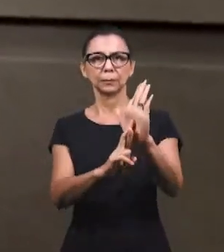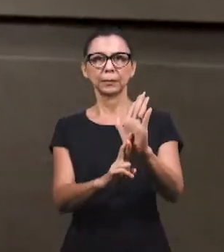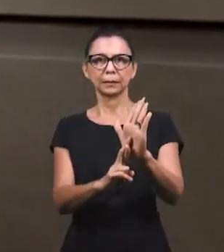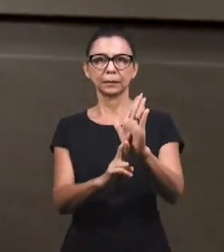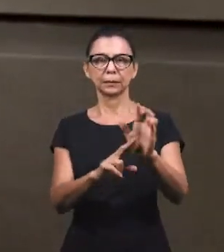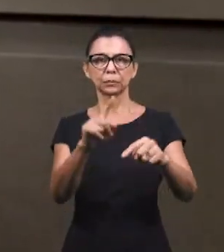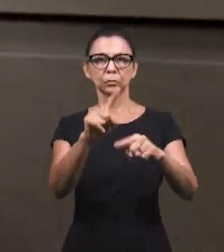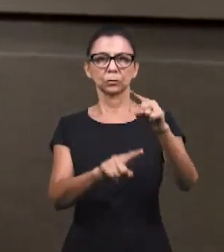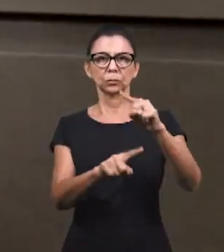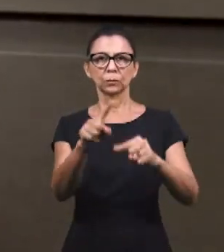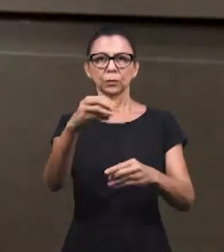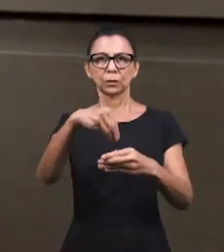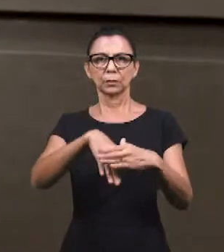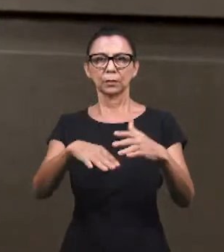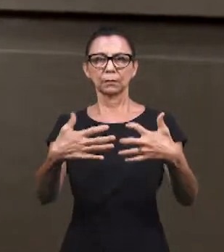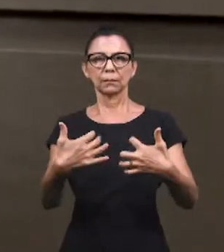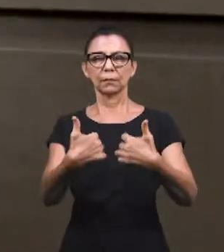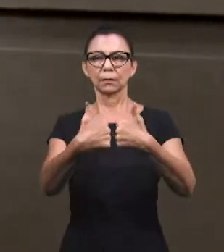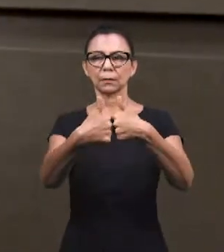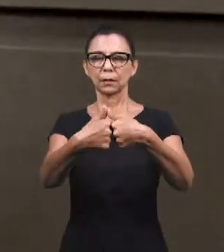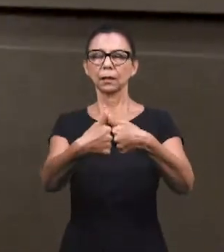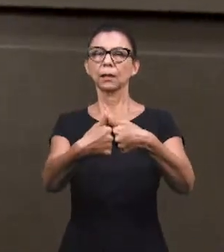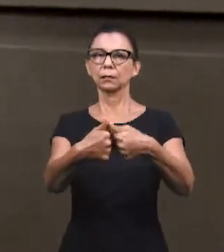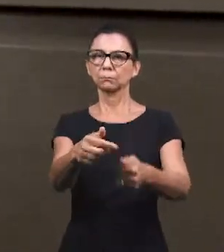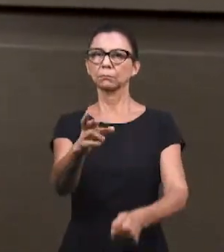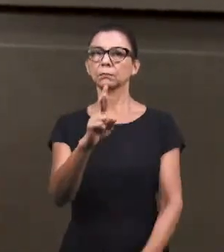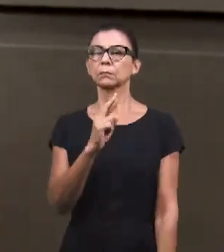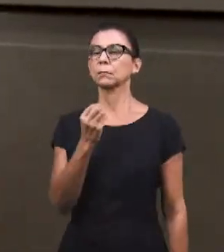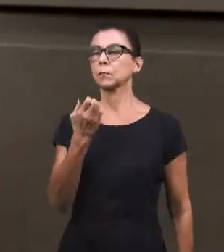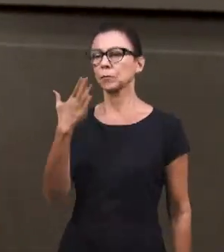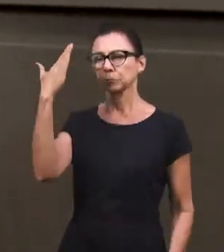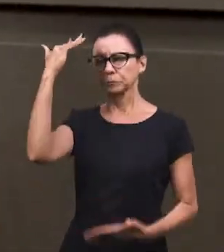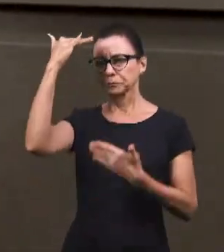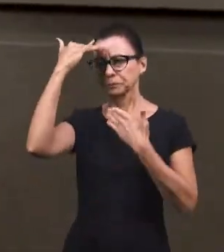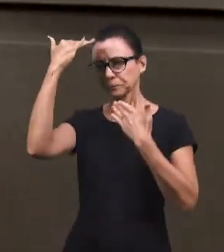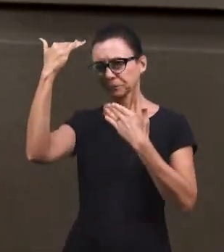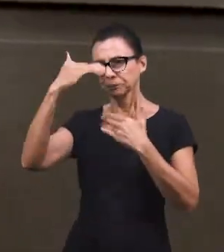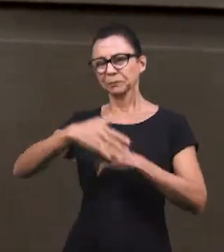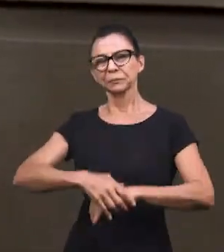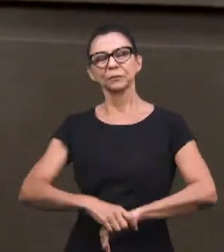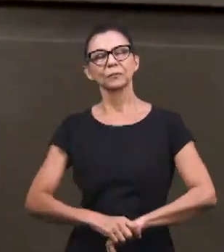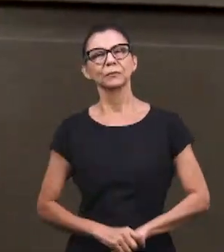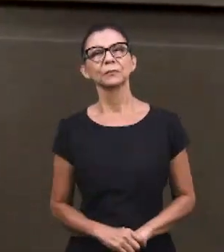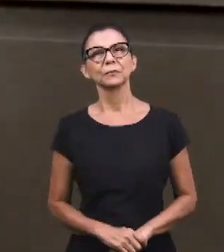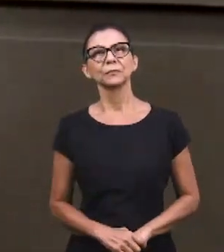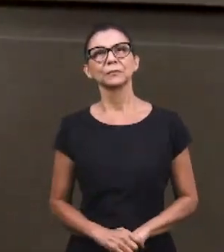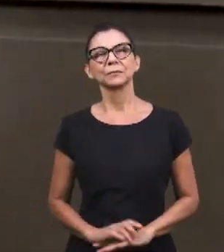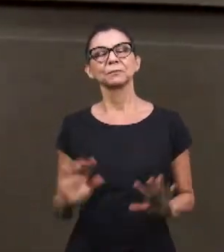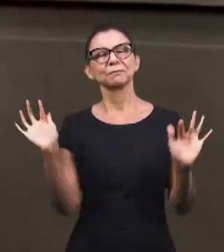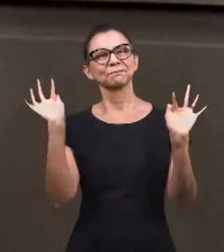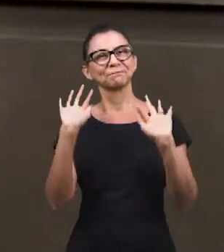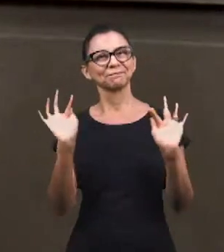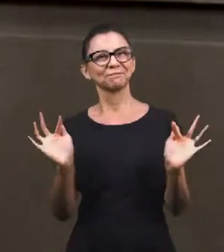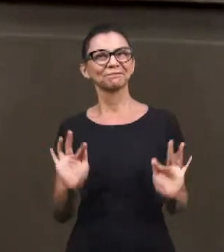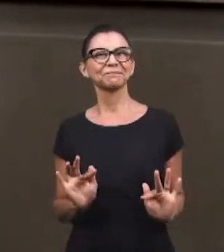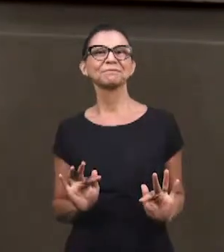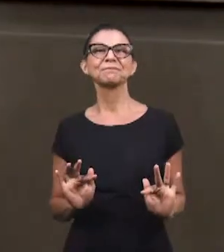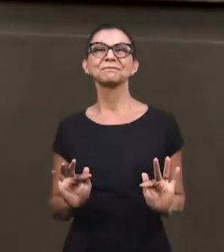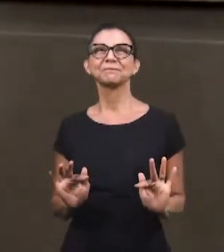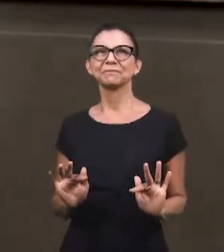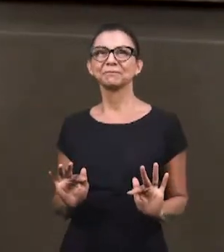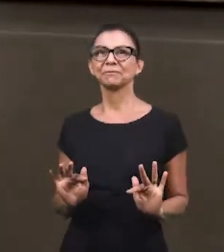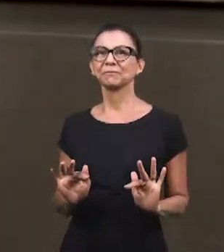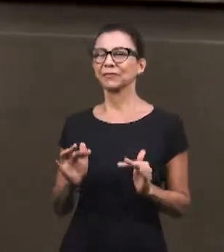da arca da aliança. Muito boa a resposta, obrigado pela sua resposta e ficamos muito felizes também no seu